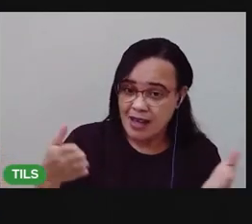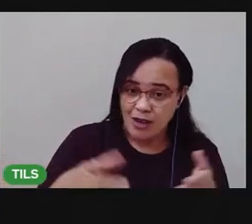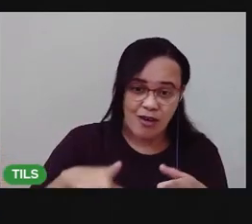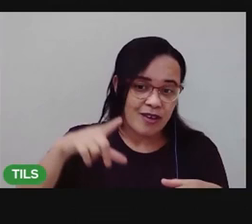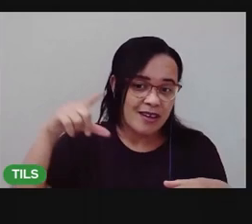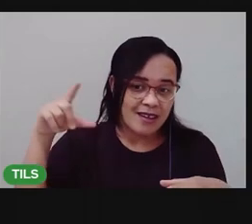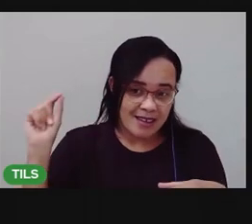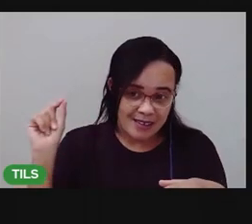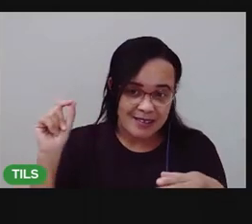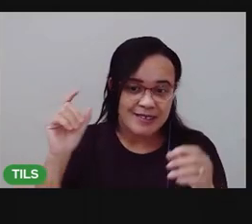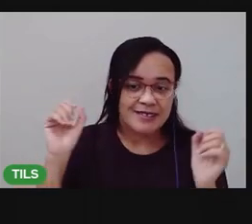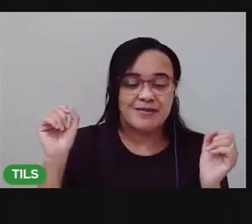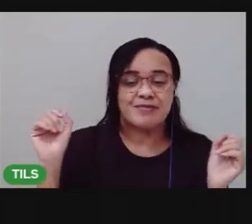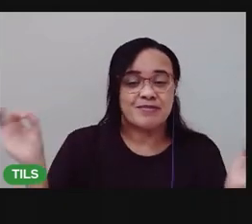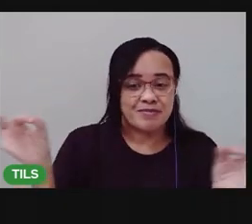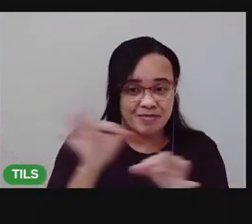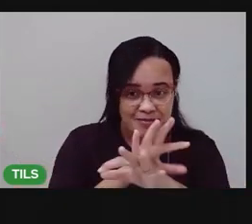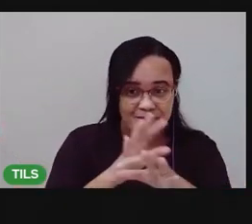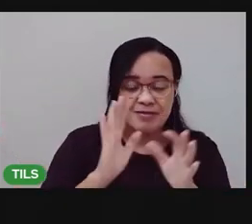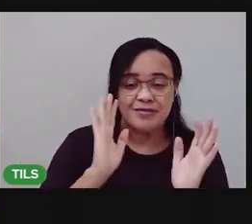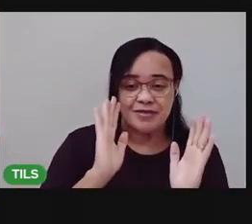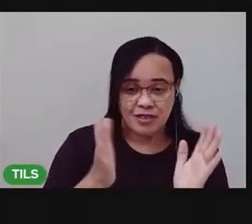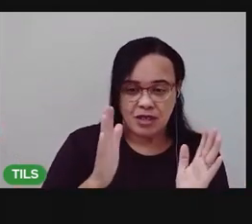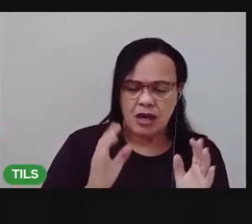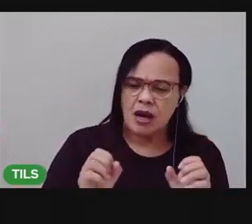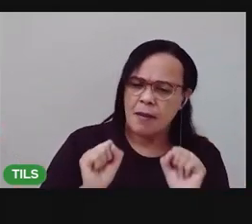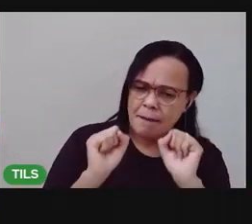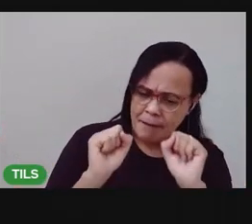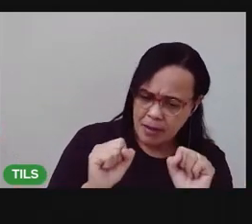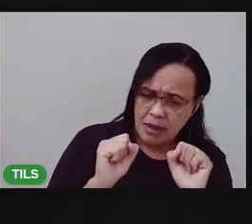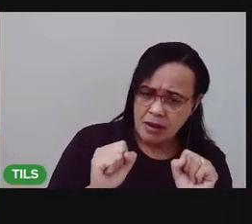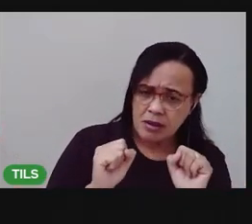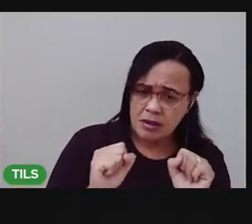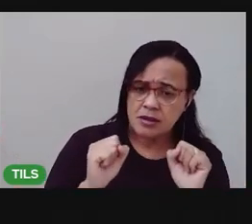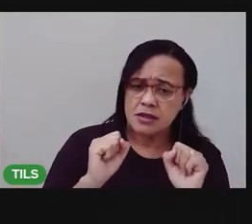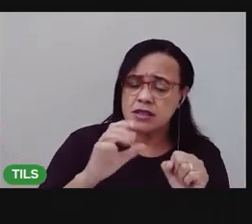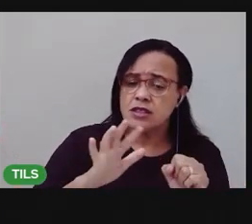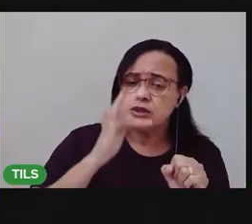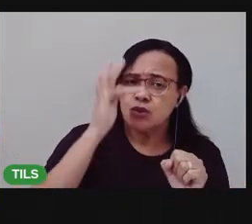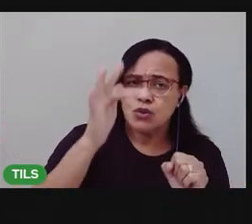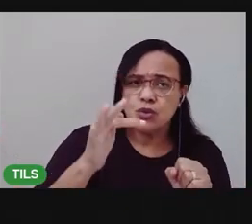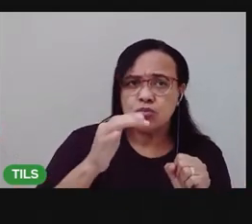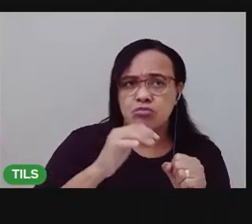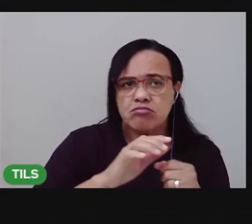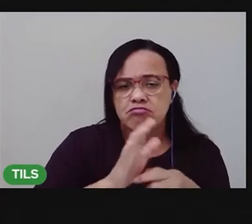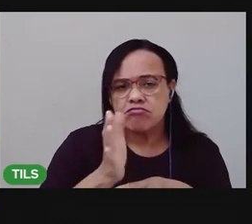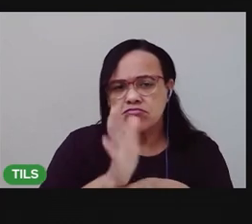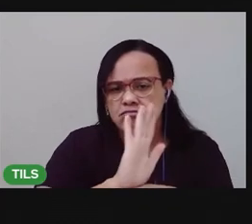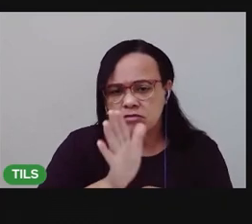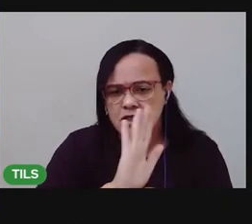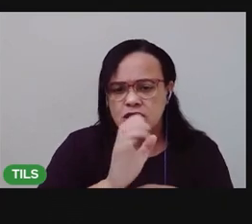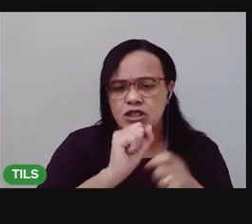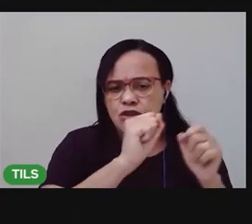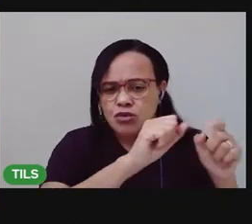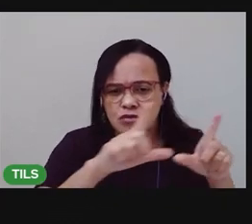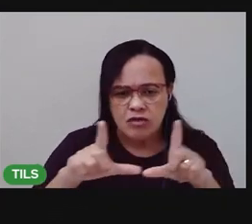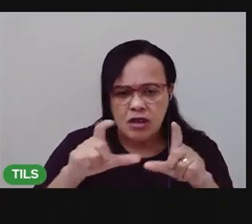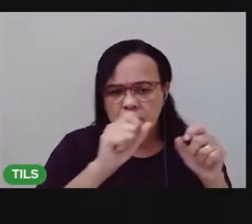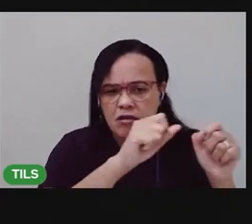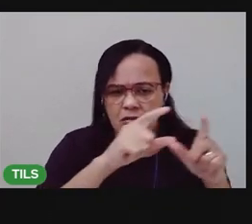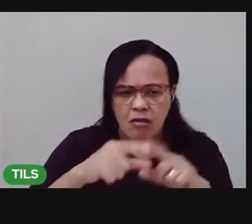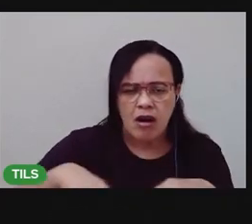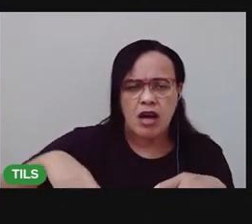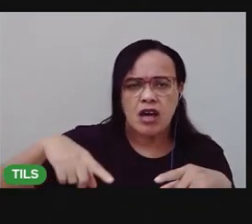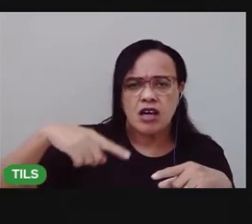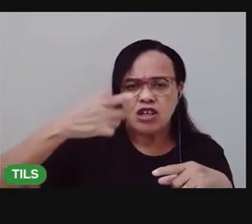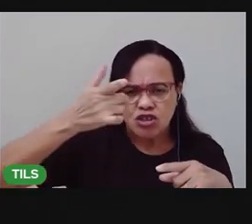esquece que o vídeo fica gravado aqui. E você pode assistir quantas vezes você quiser. Para que